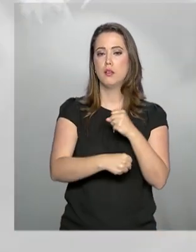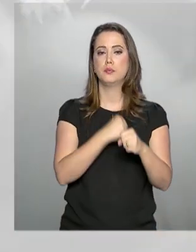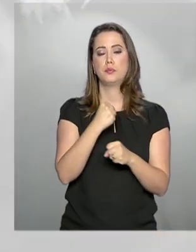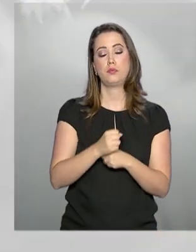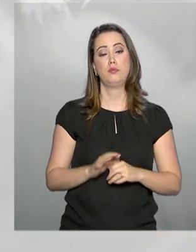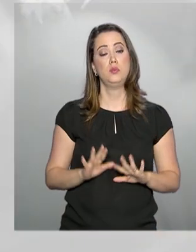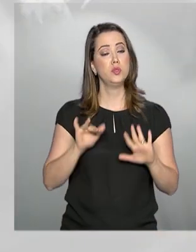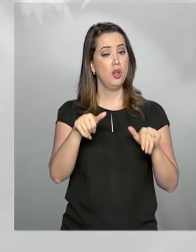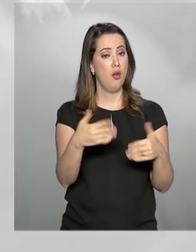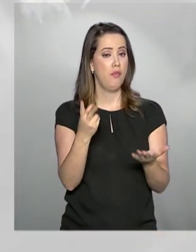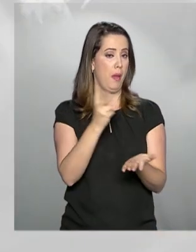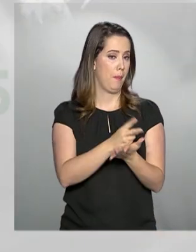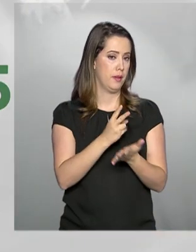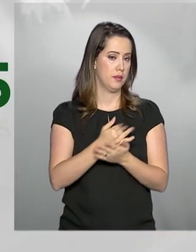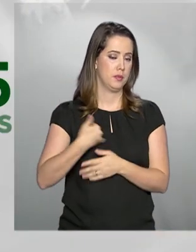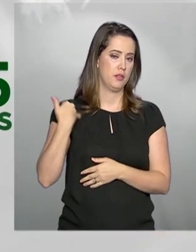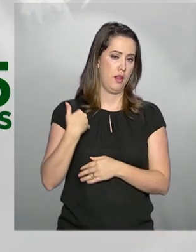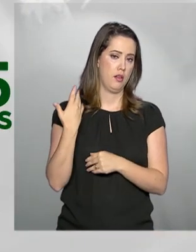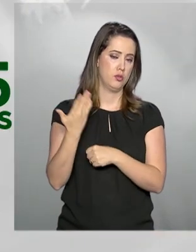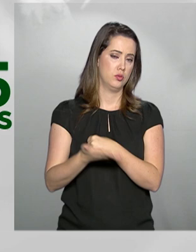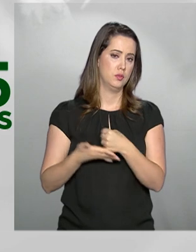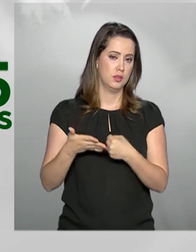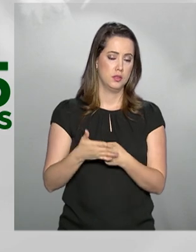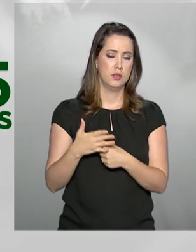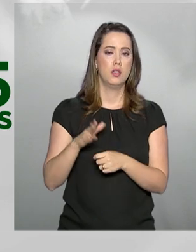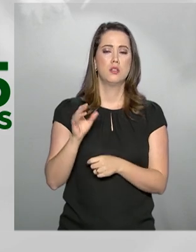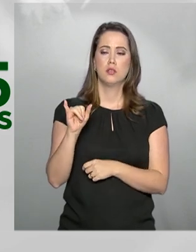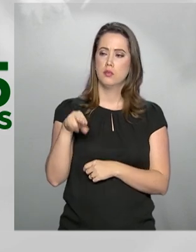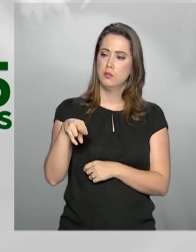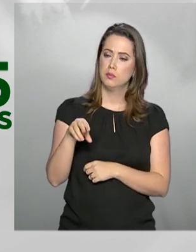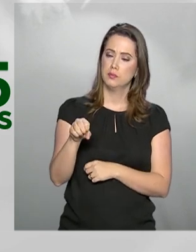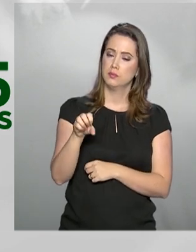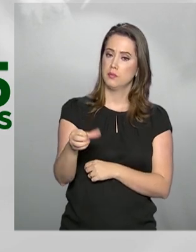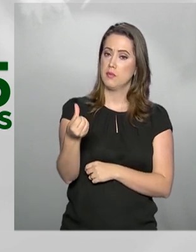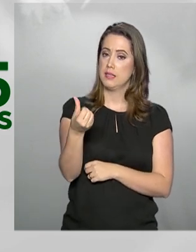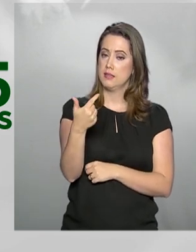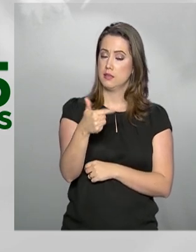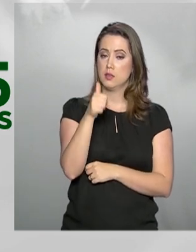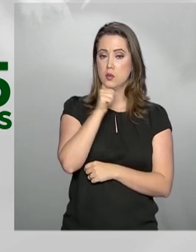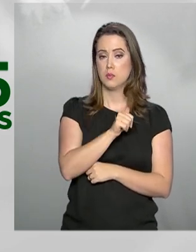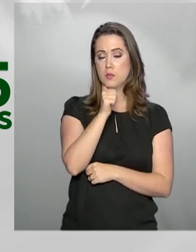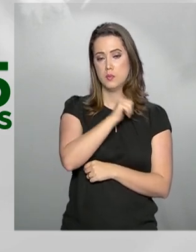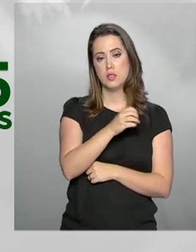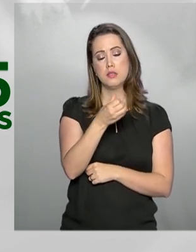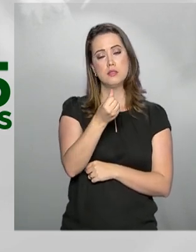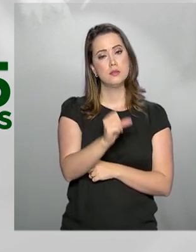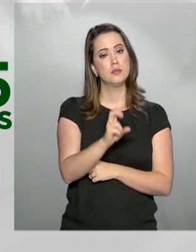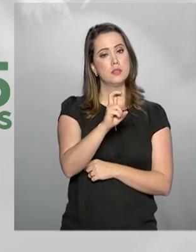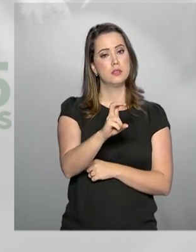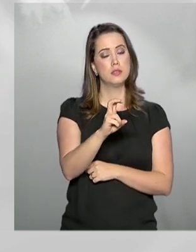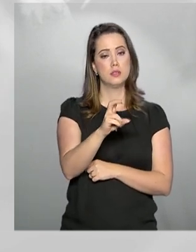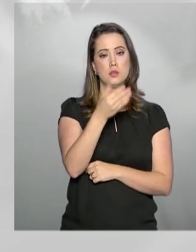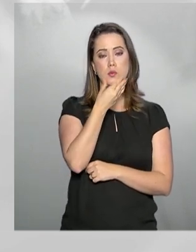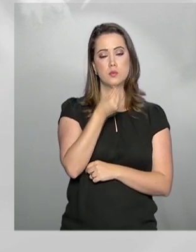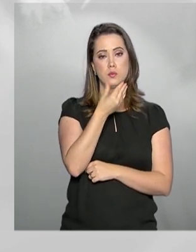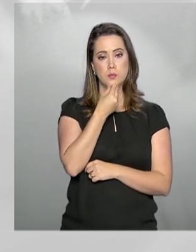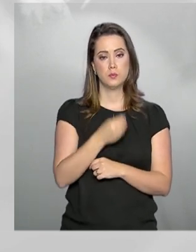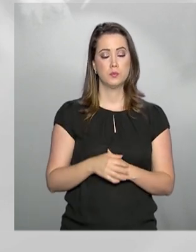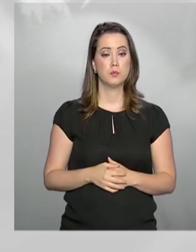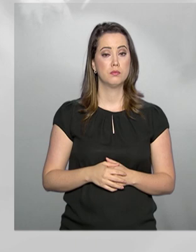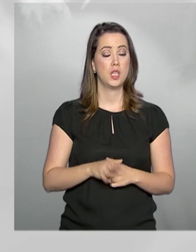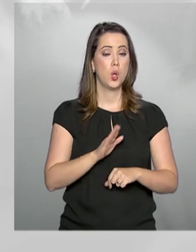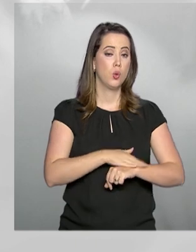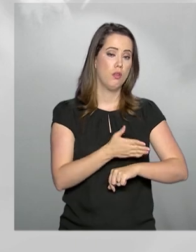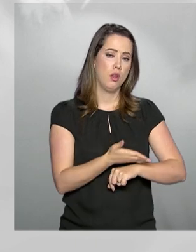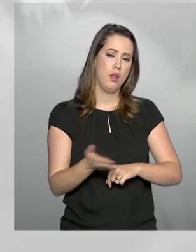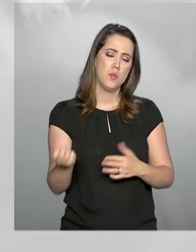aposentarão com a mesma idade mínima que o regime geral. 62 anos para as mulheres e 65 para os homens. O